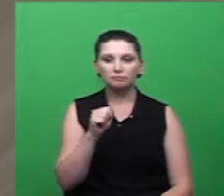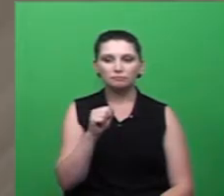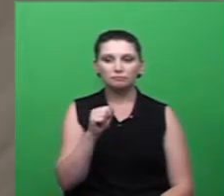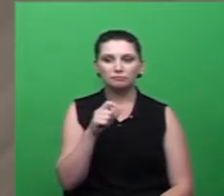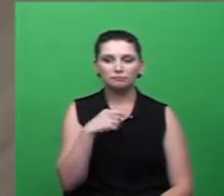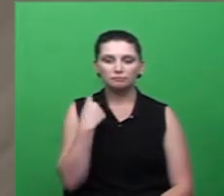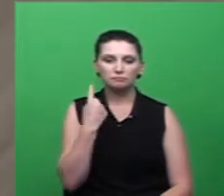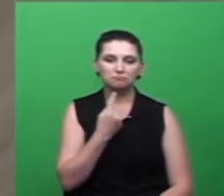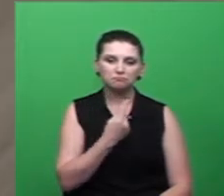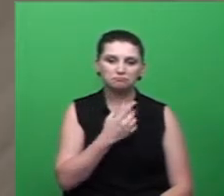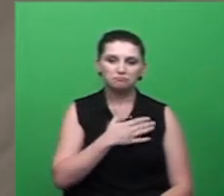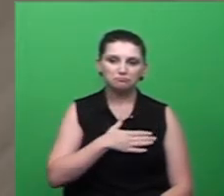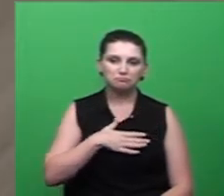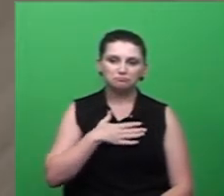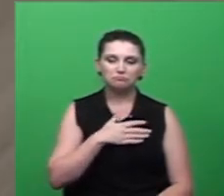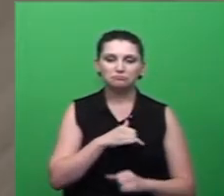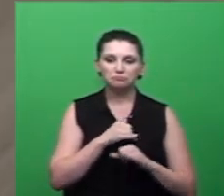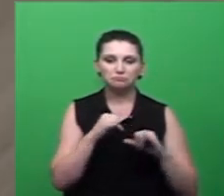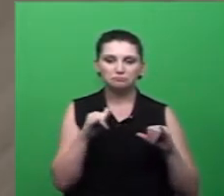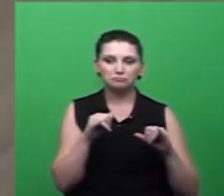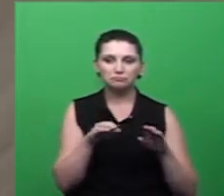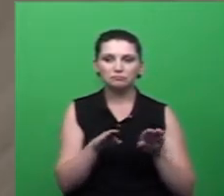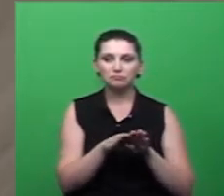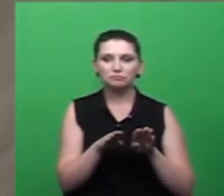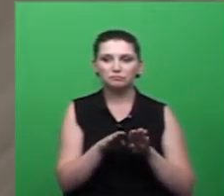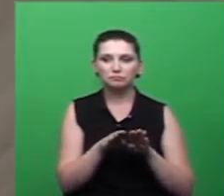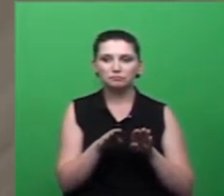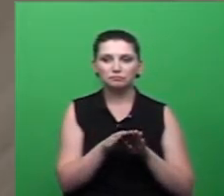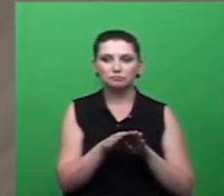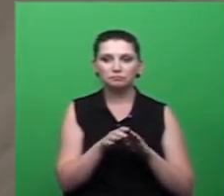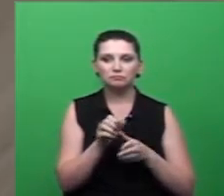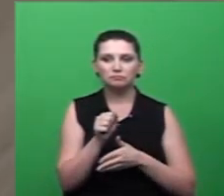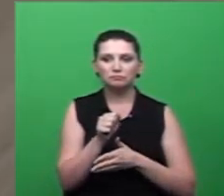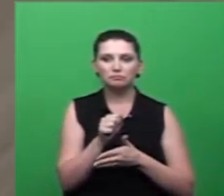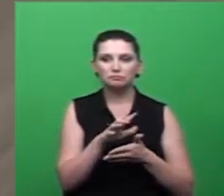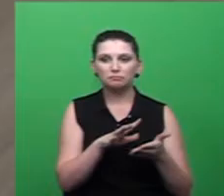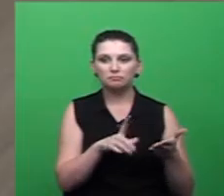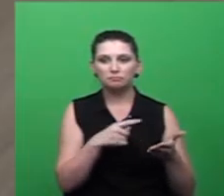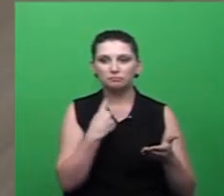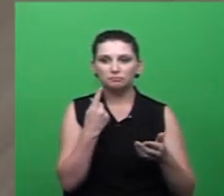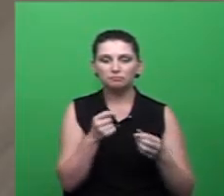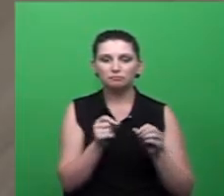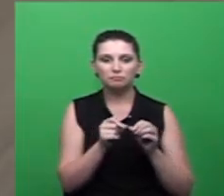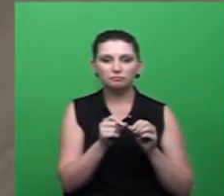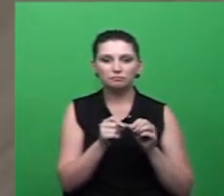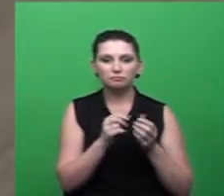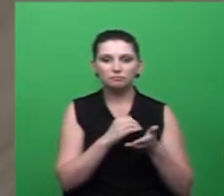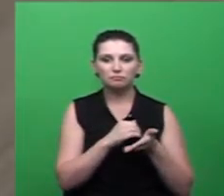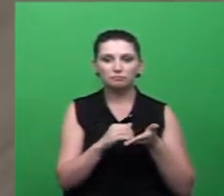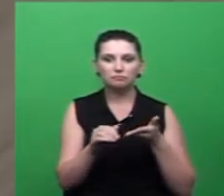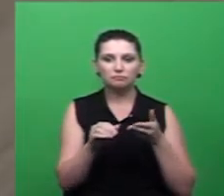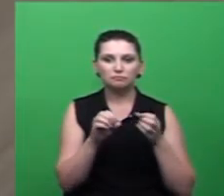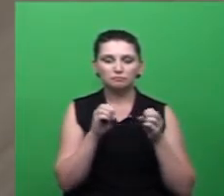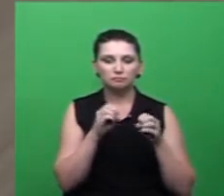gostaria de estar relatando, então, quais foram as atividades que a Secretaria de Educação